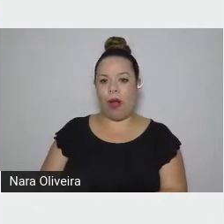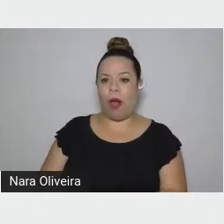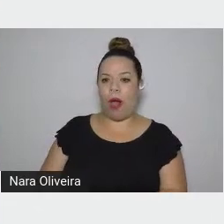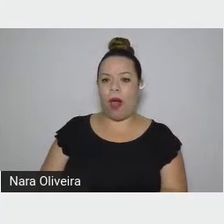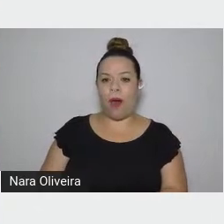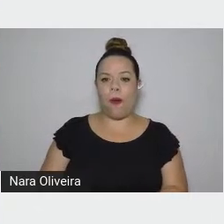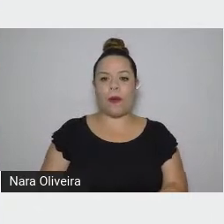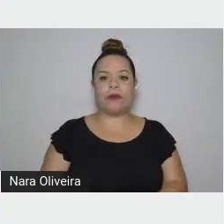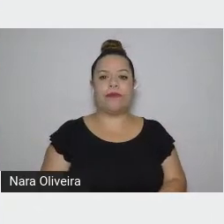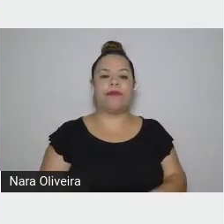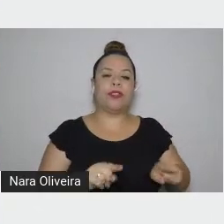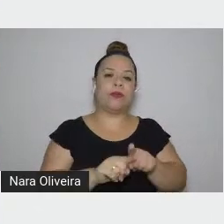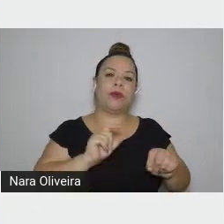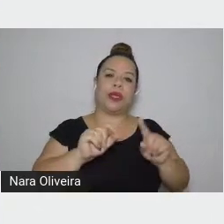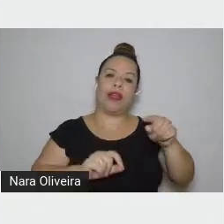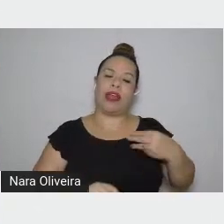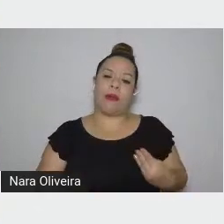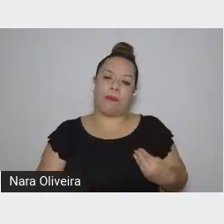ficaria